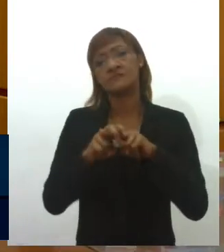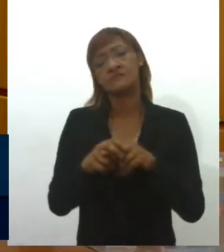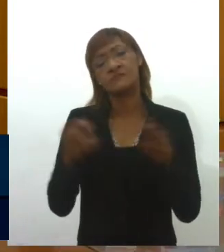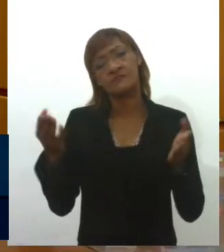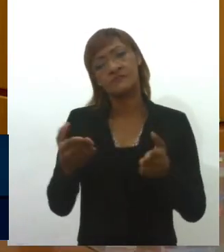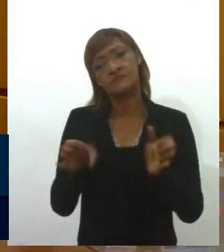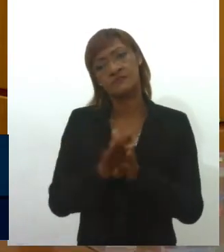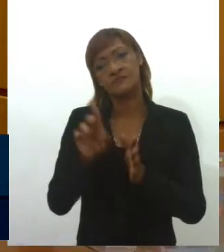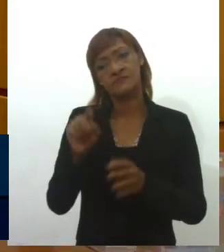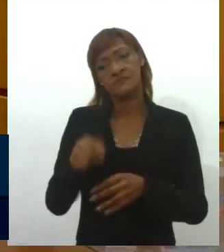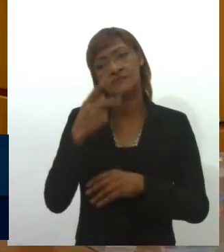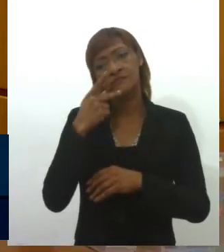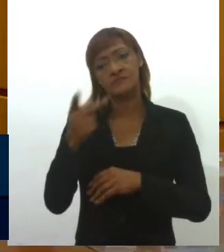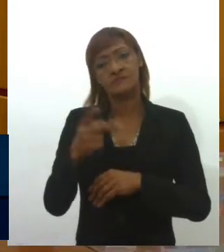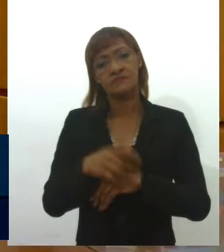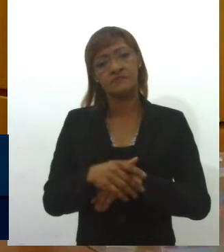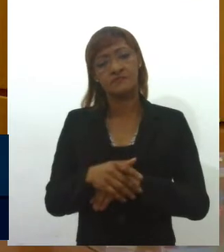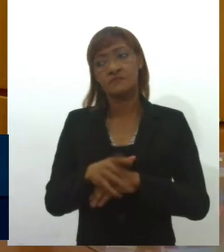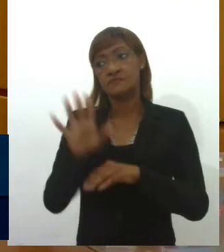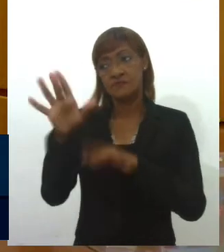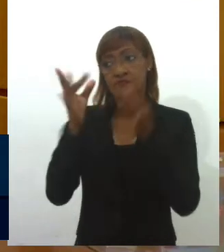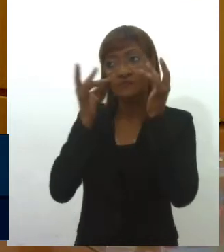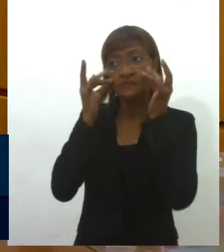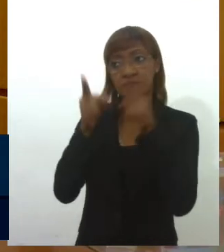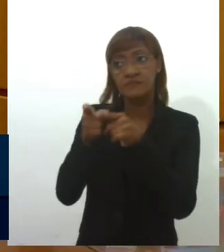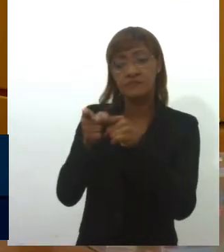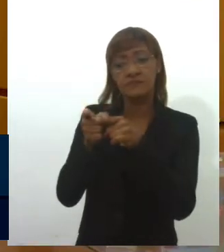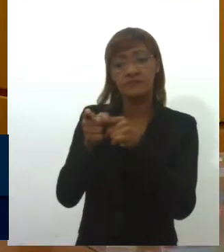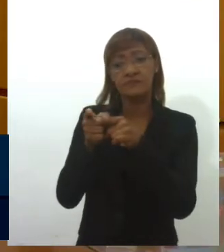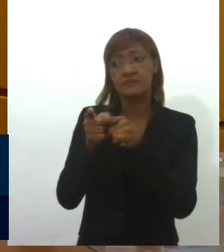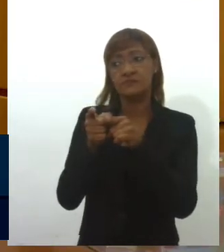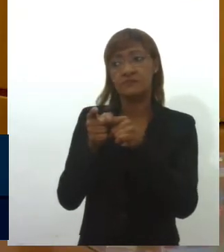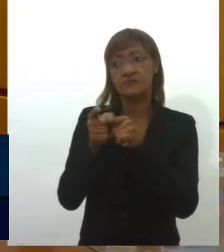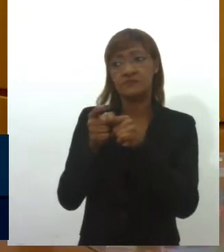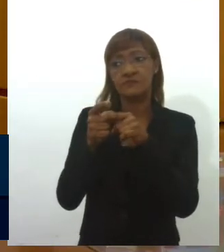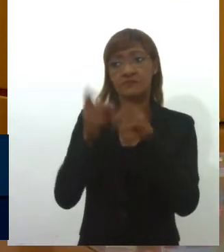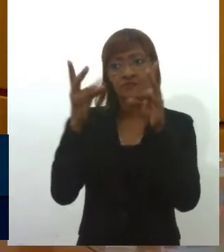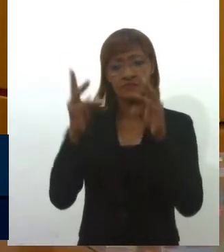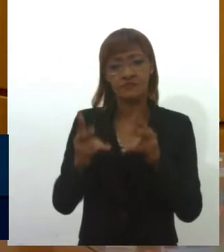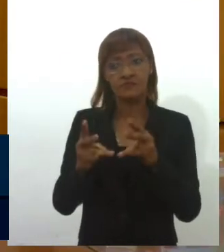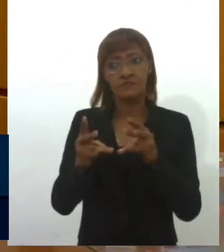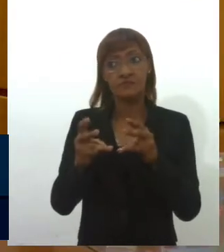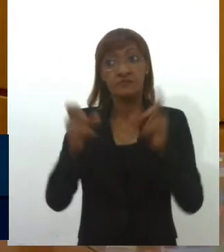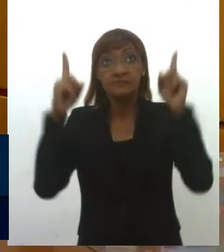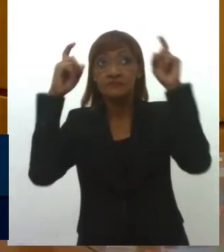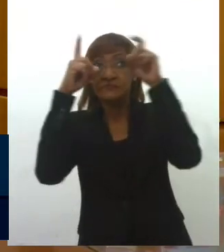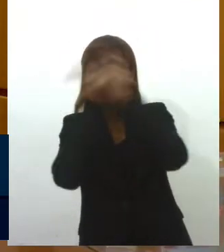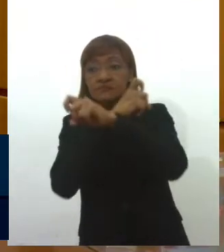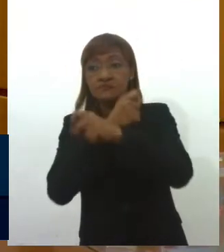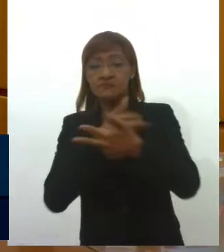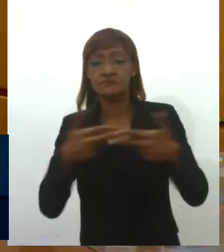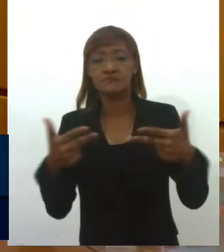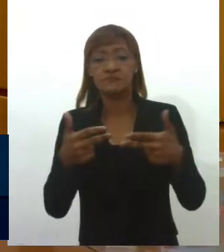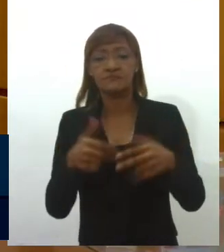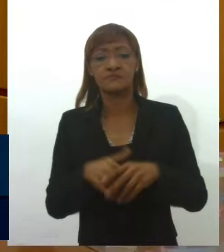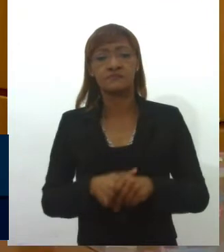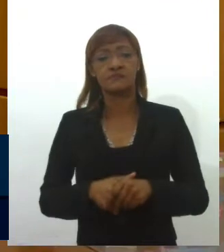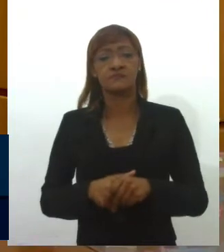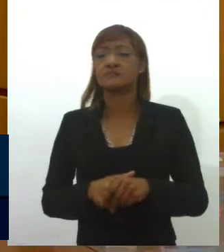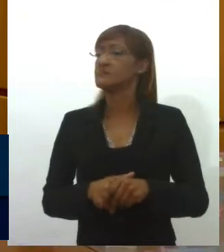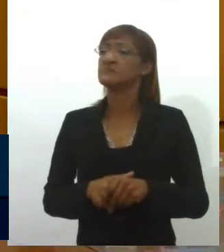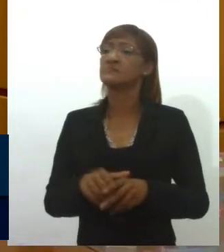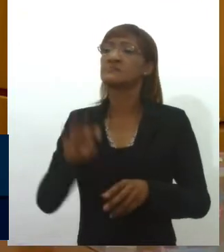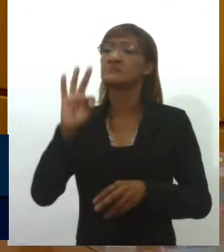aqui hoje e chamar a atenção para um detalhe. As coisas não estão fáceis. Paralelo a todo esse